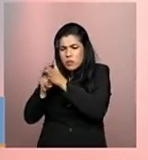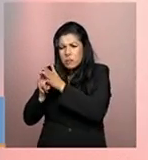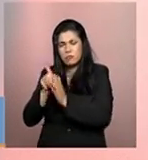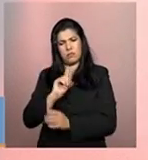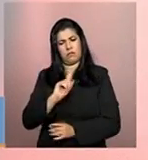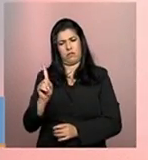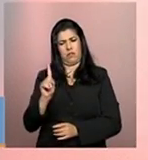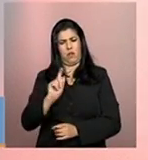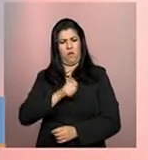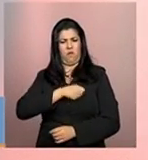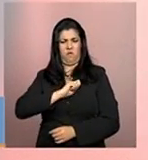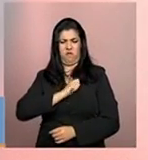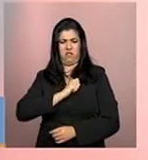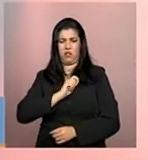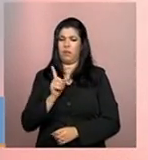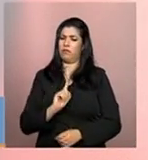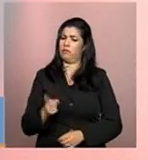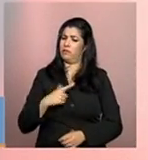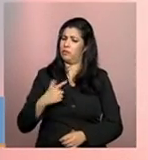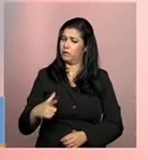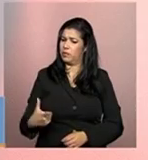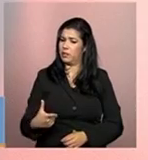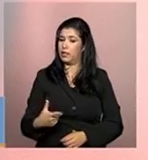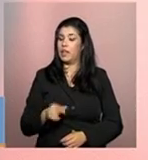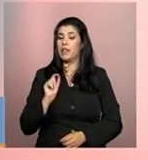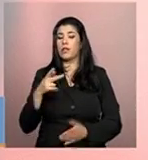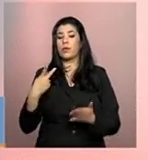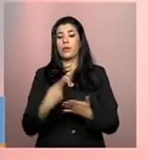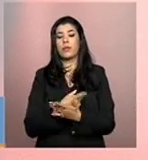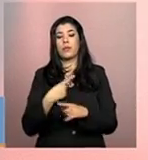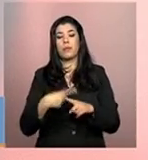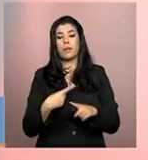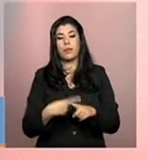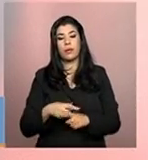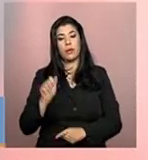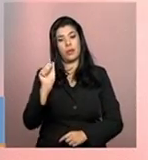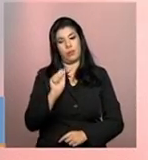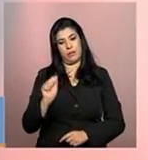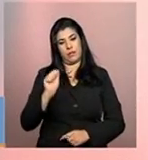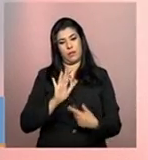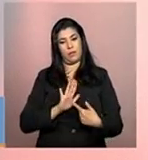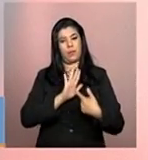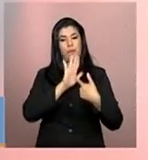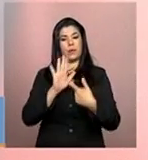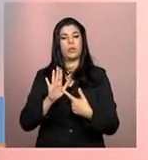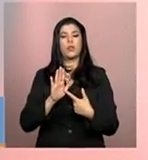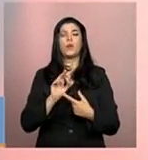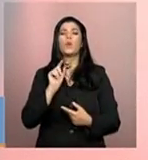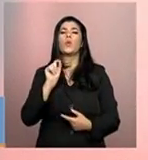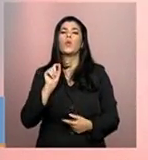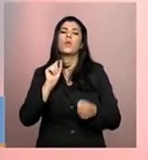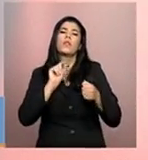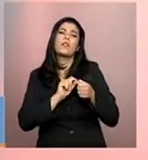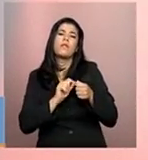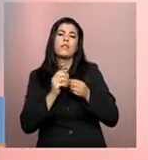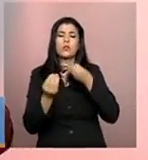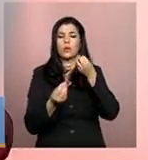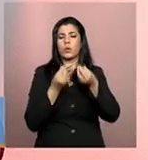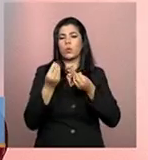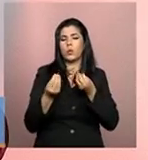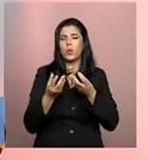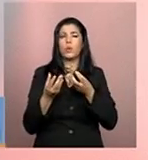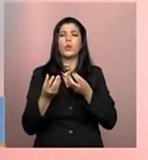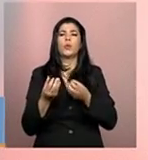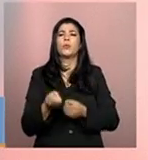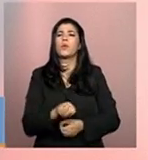Ele é um olhar, ele é um momento em que as entidades vão informar o que elas fazem, de que maneira, com que